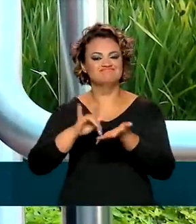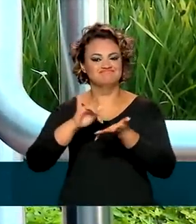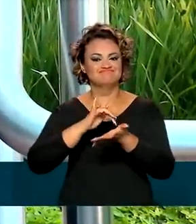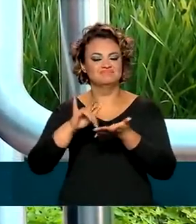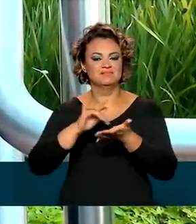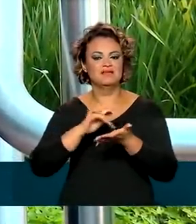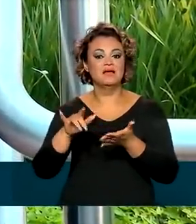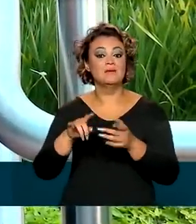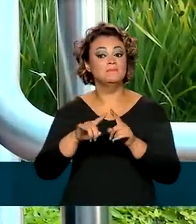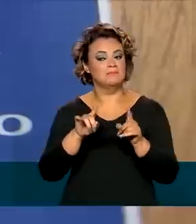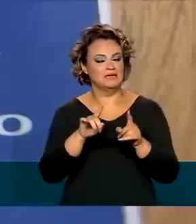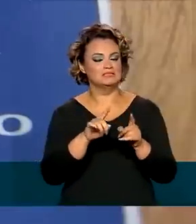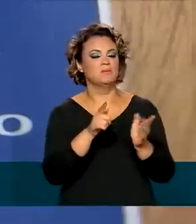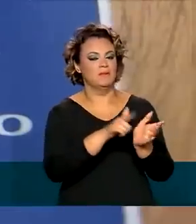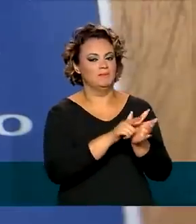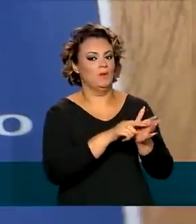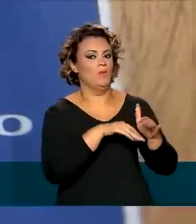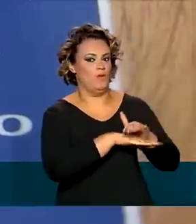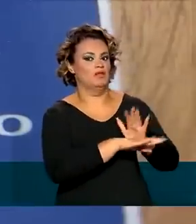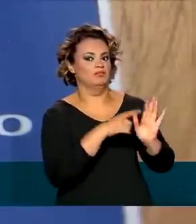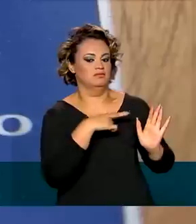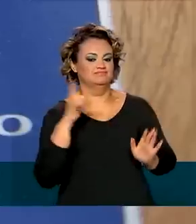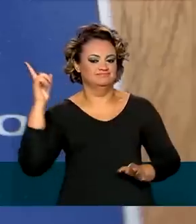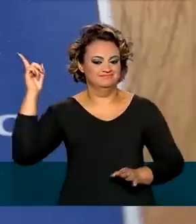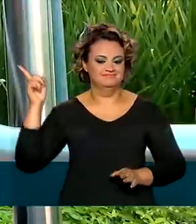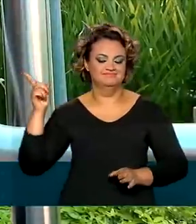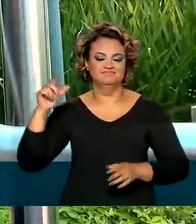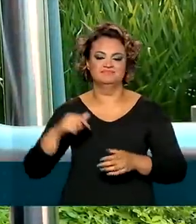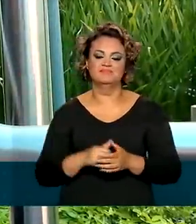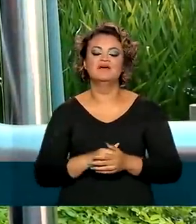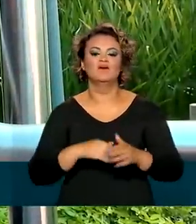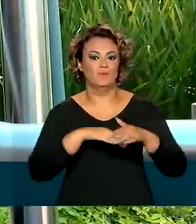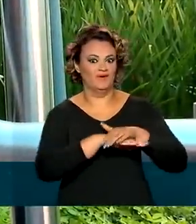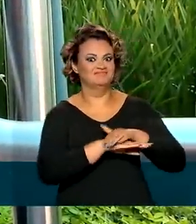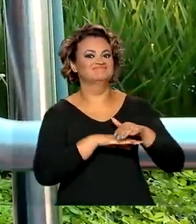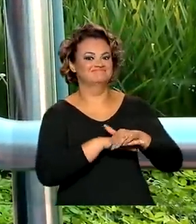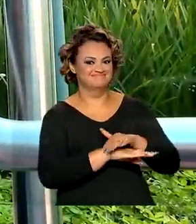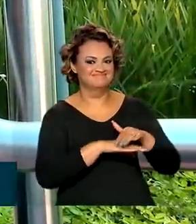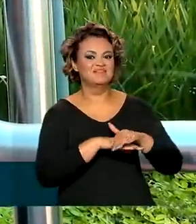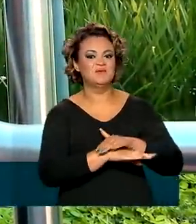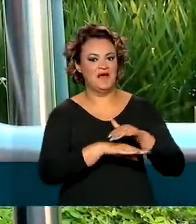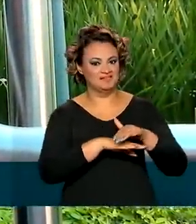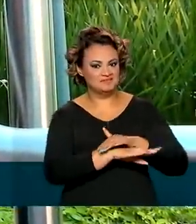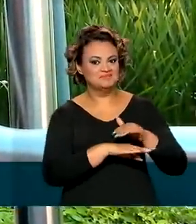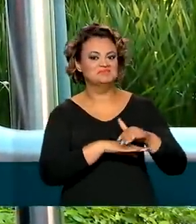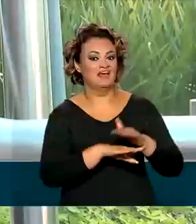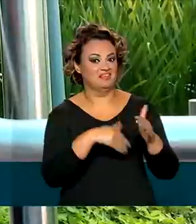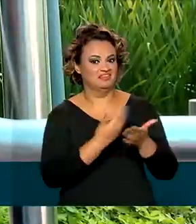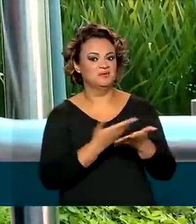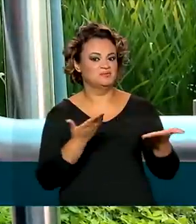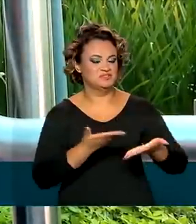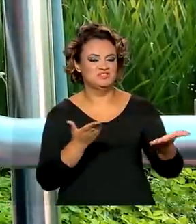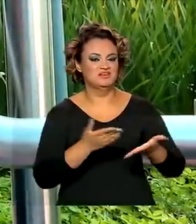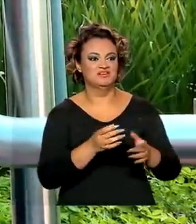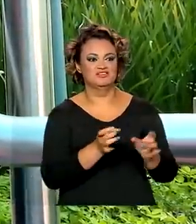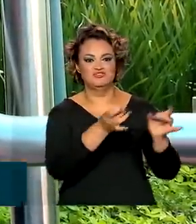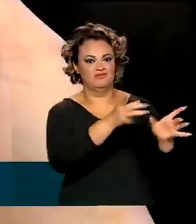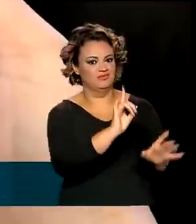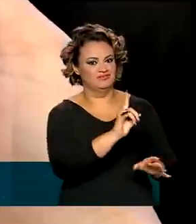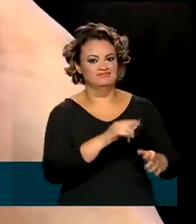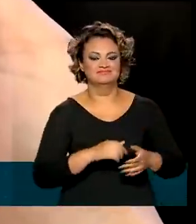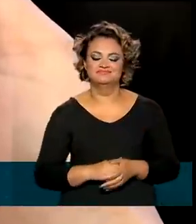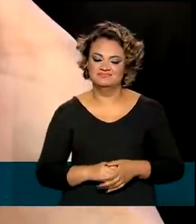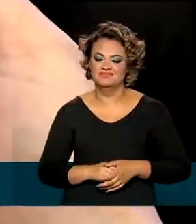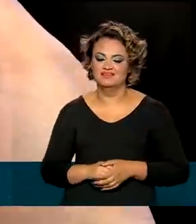digital, mas por segurança, ainda guarda a carteira de papel. Guardo. Ela está guardada até hoje. Não desfaço dela, não.